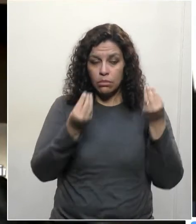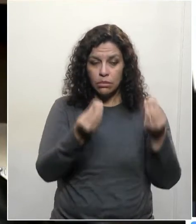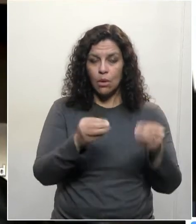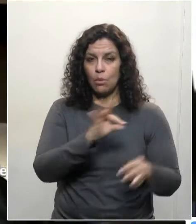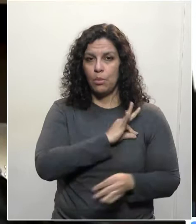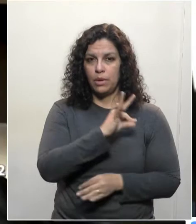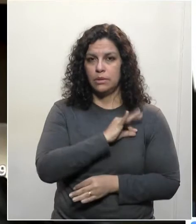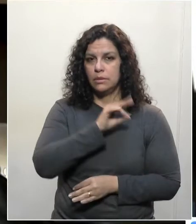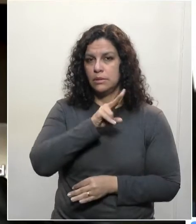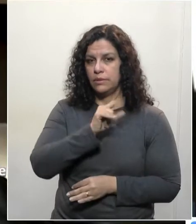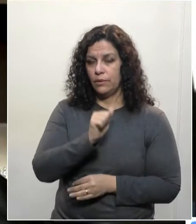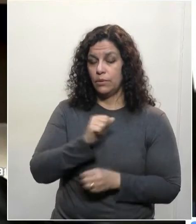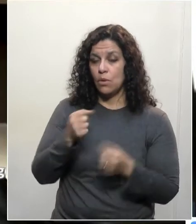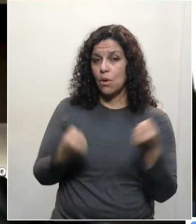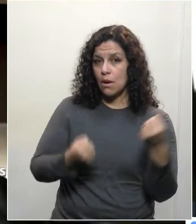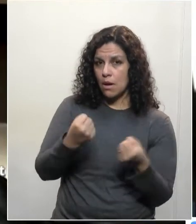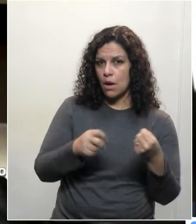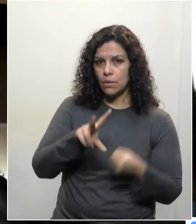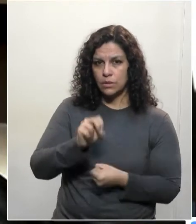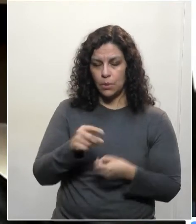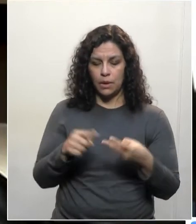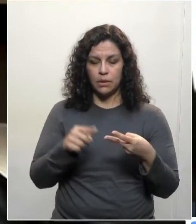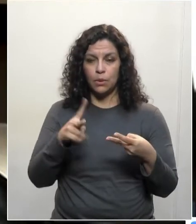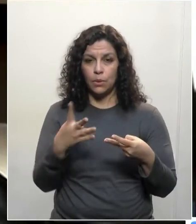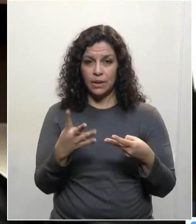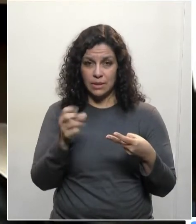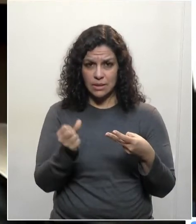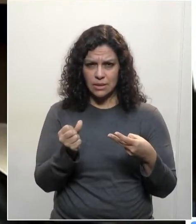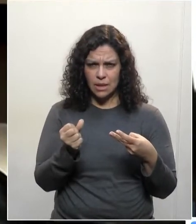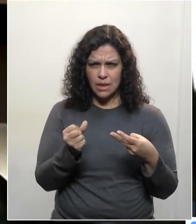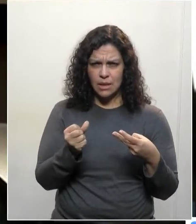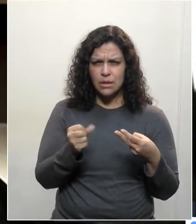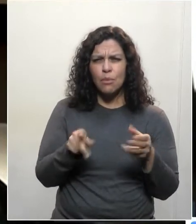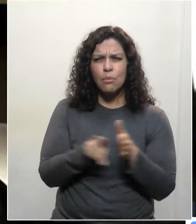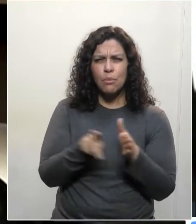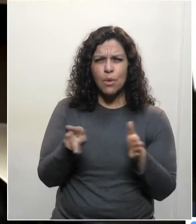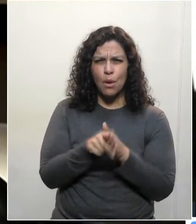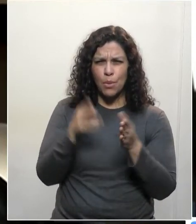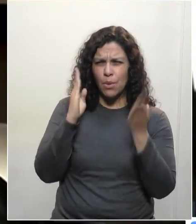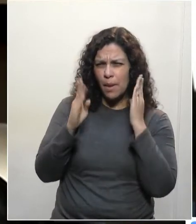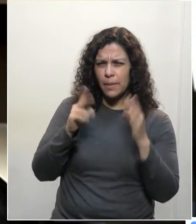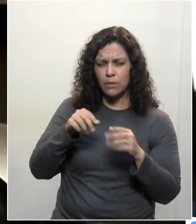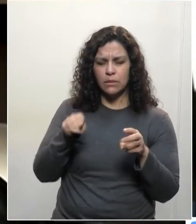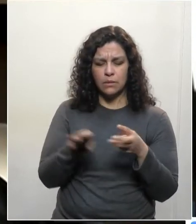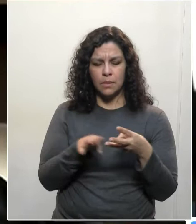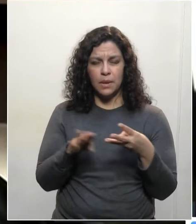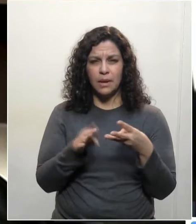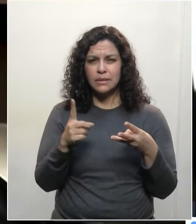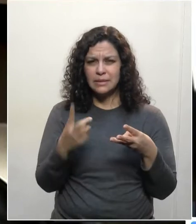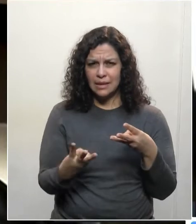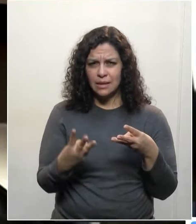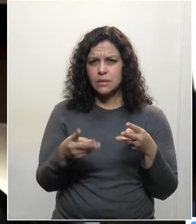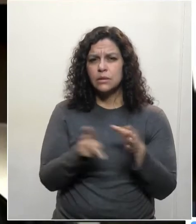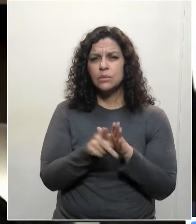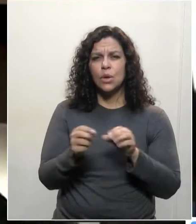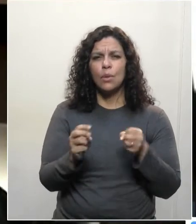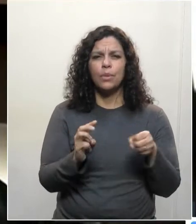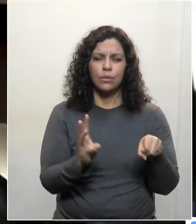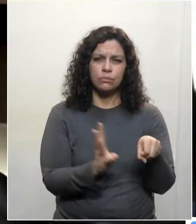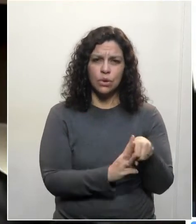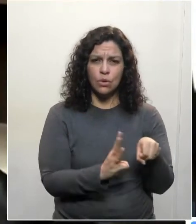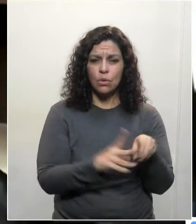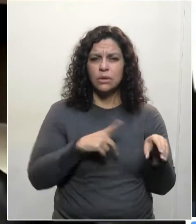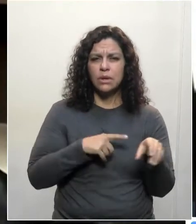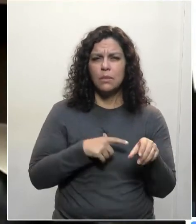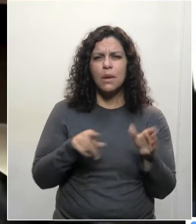150 automóveis, 46 caminhonetes, um arraigado com caminhonete, 13 veículos Gol e um